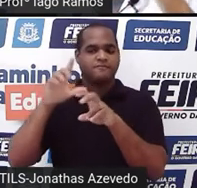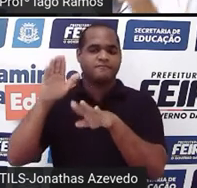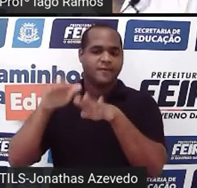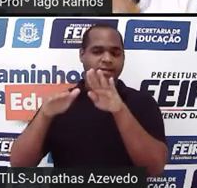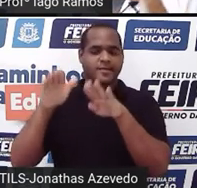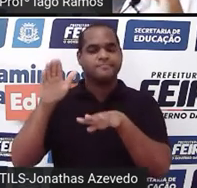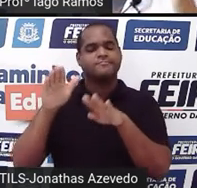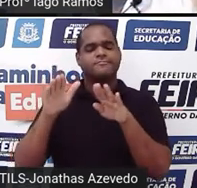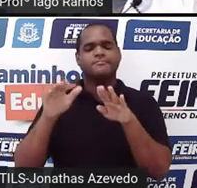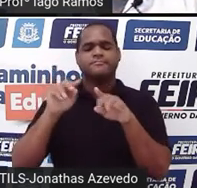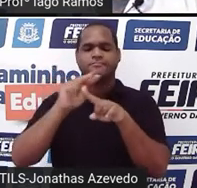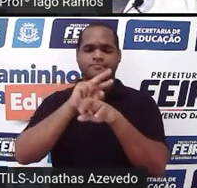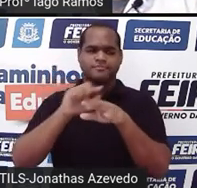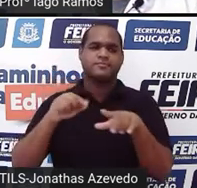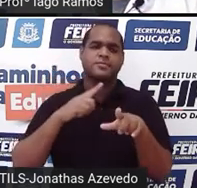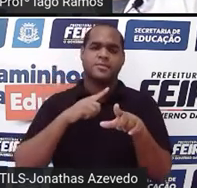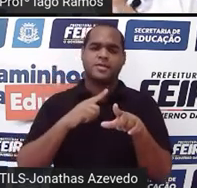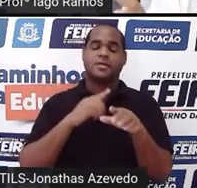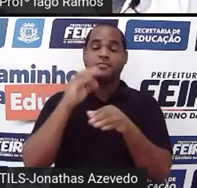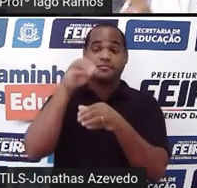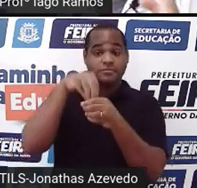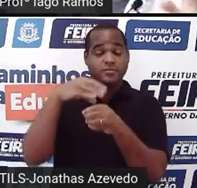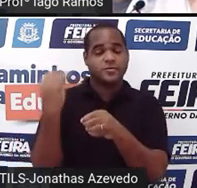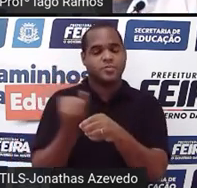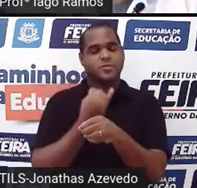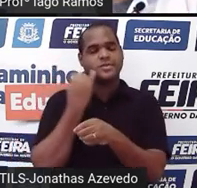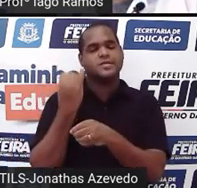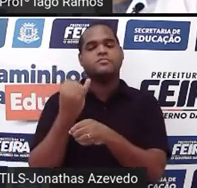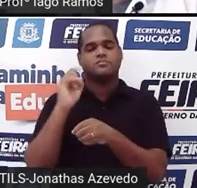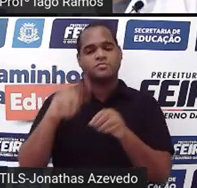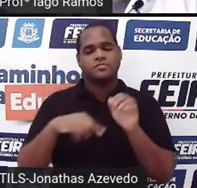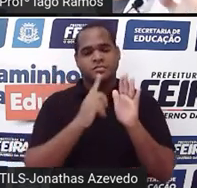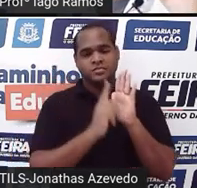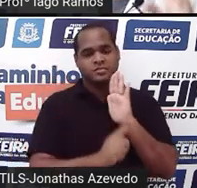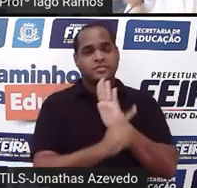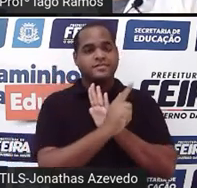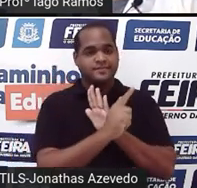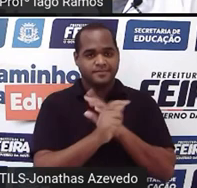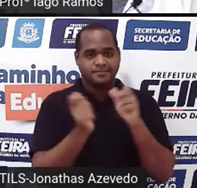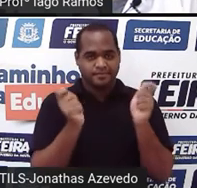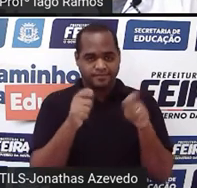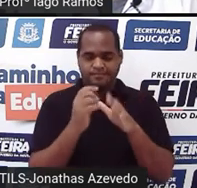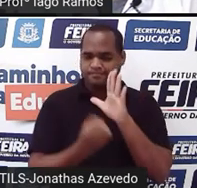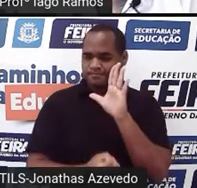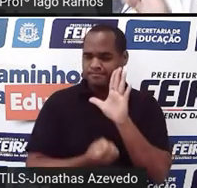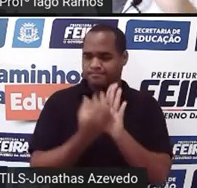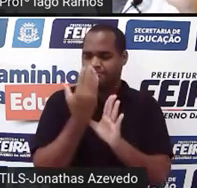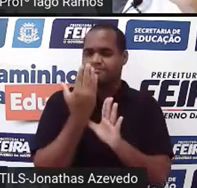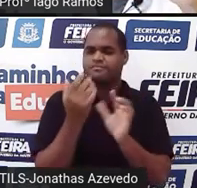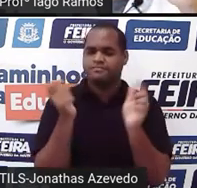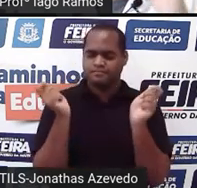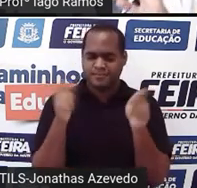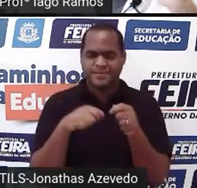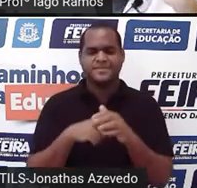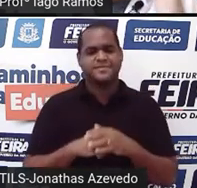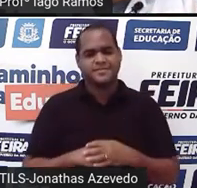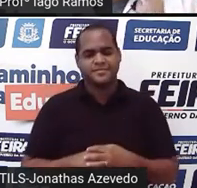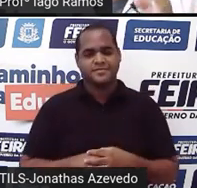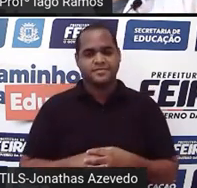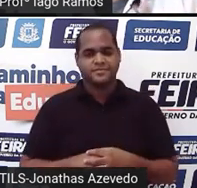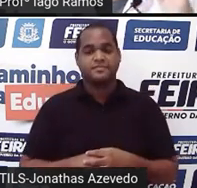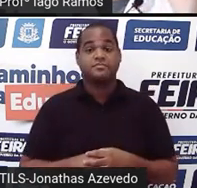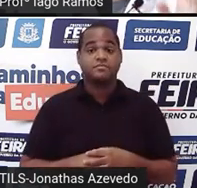são elementos de um gráfico, podem ser elementos de um gráfico. Pode aparecer, né, aliás,